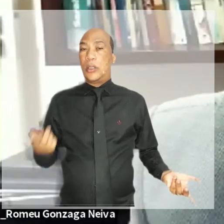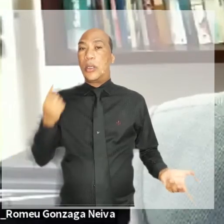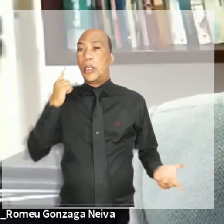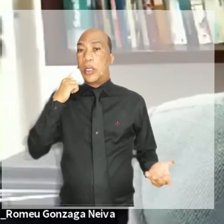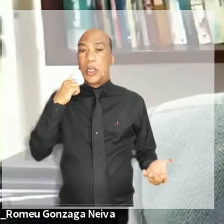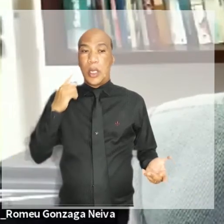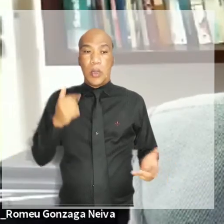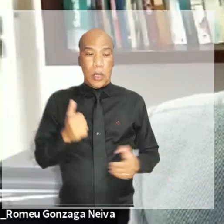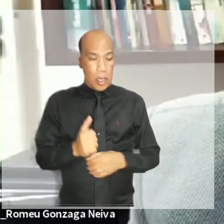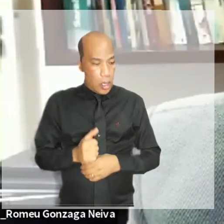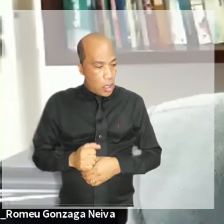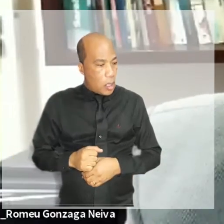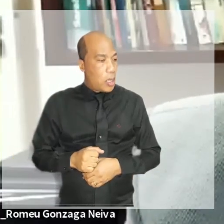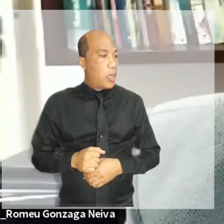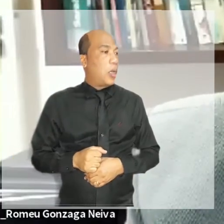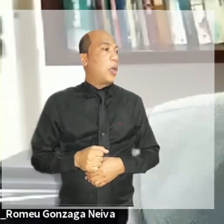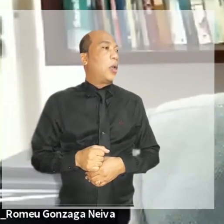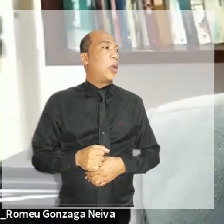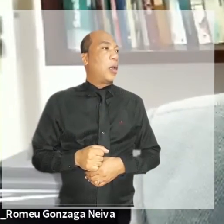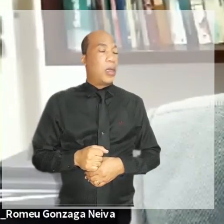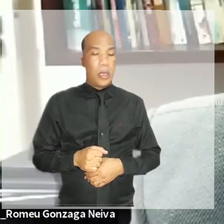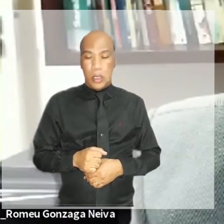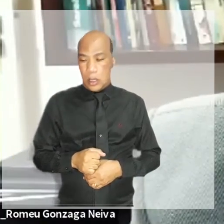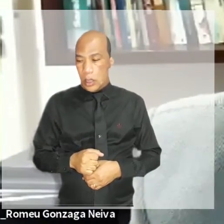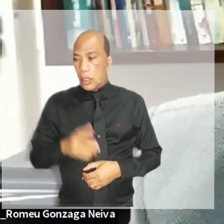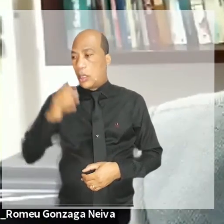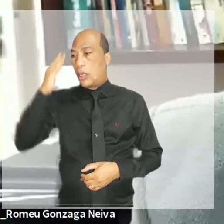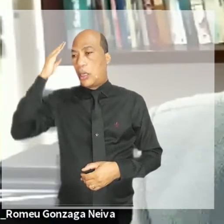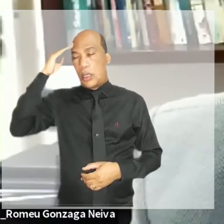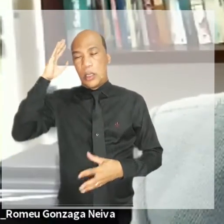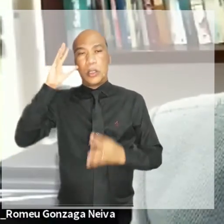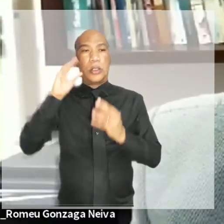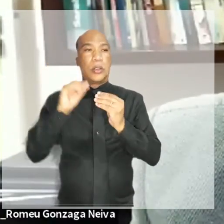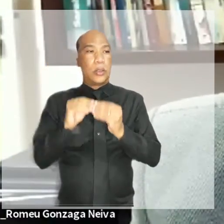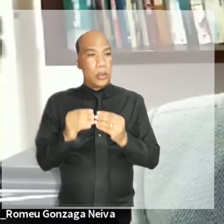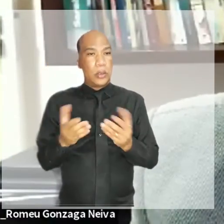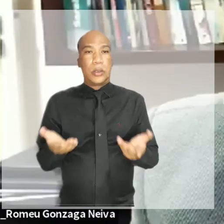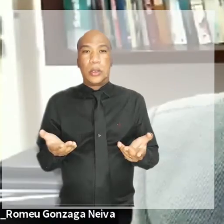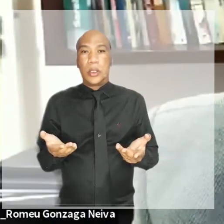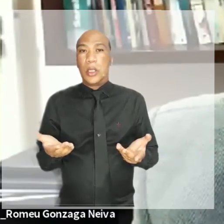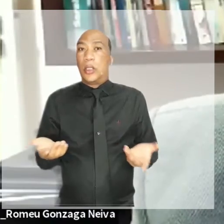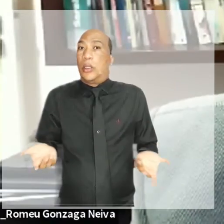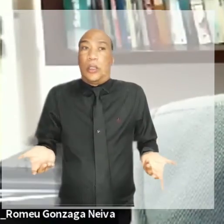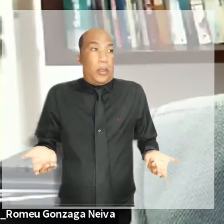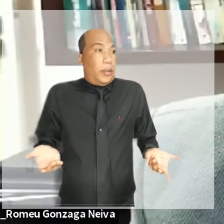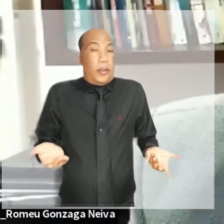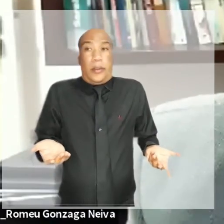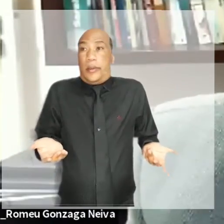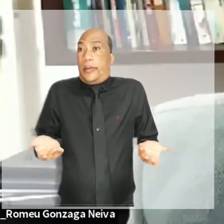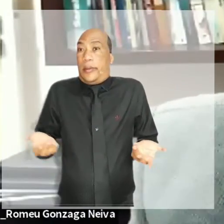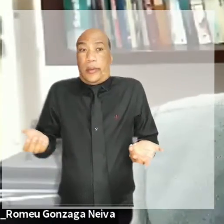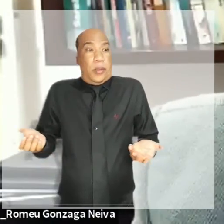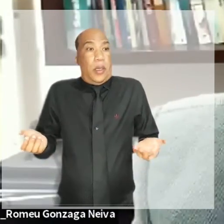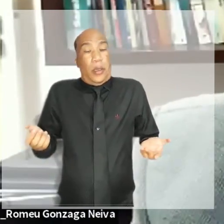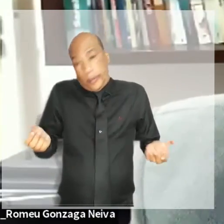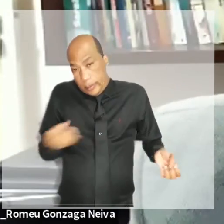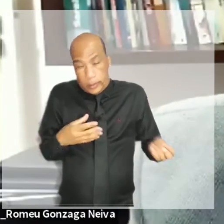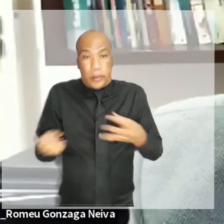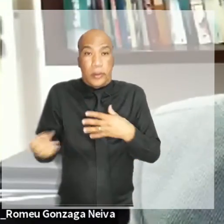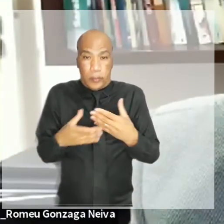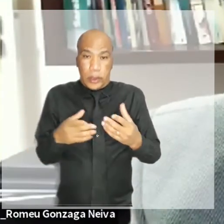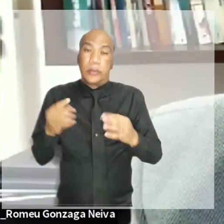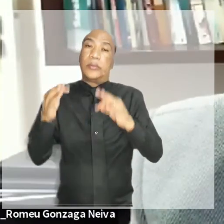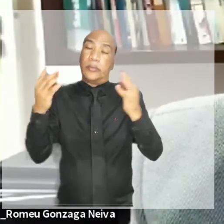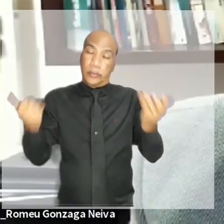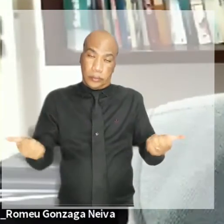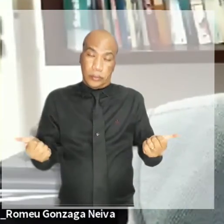que com o escopo da inovação e, aliás, como já ressaltado anteriormente pelo